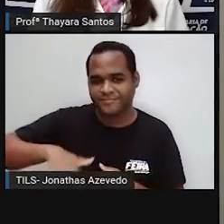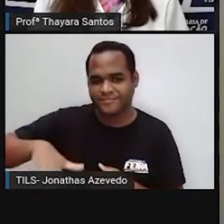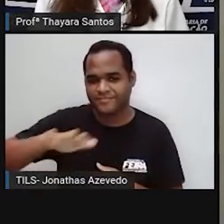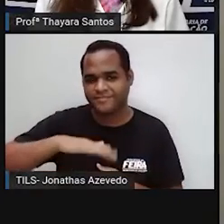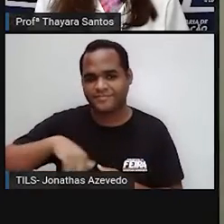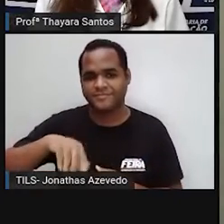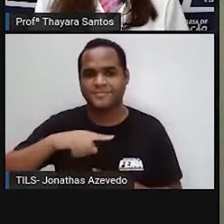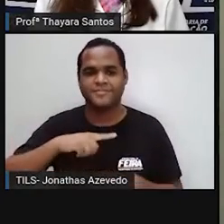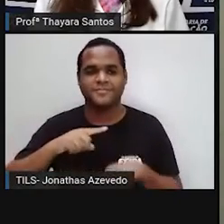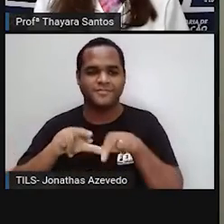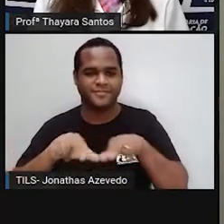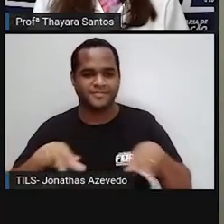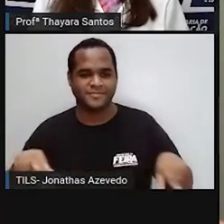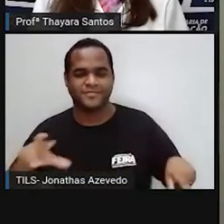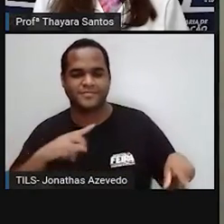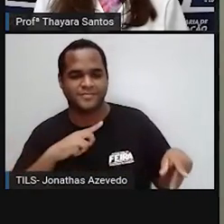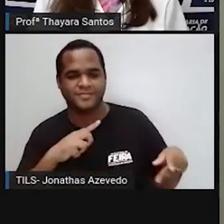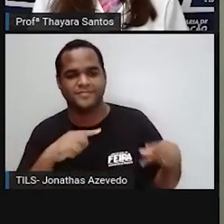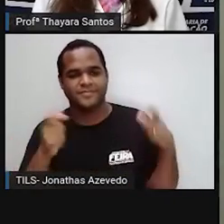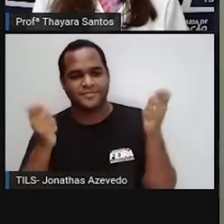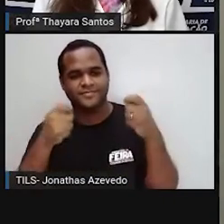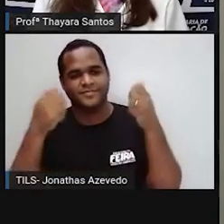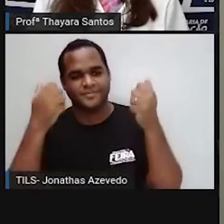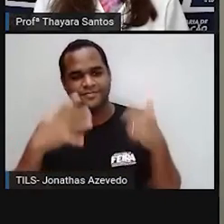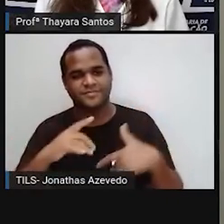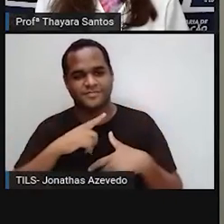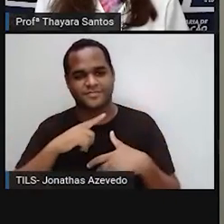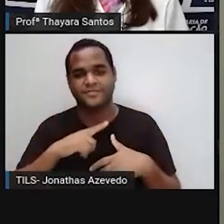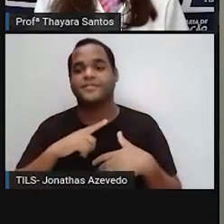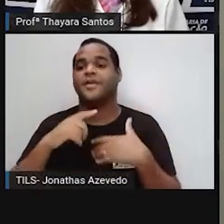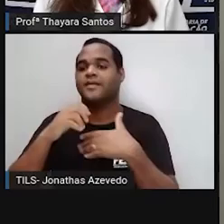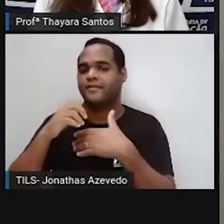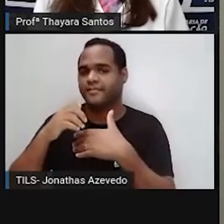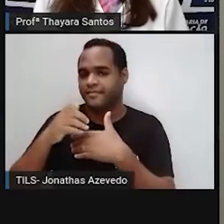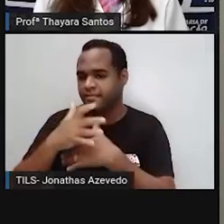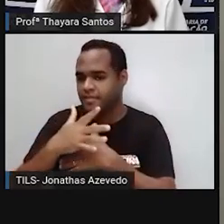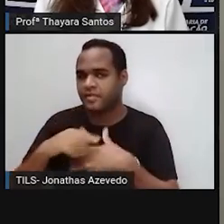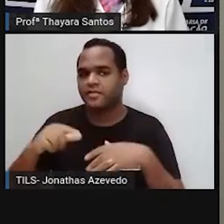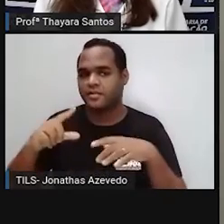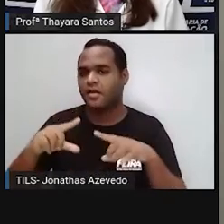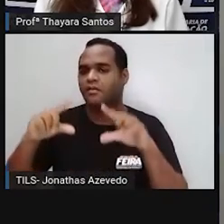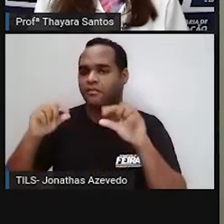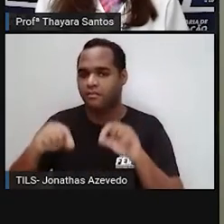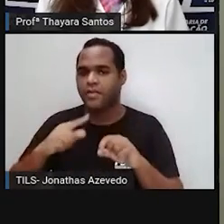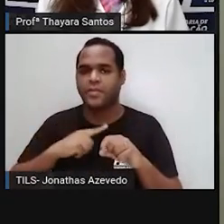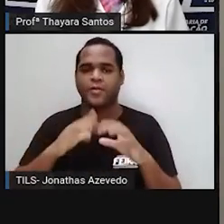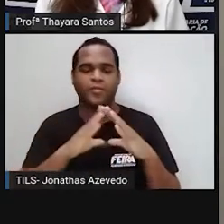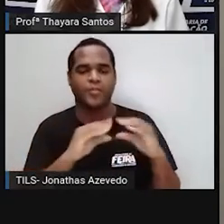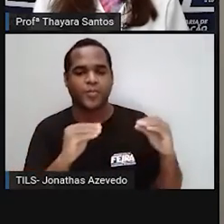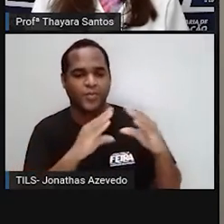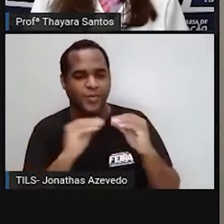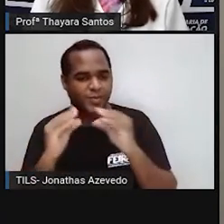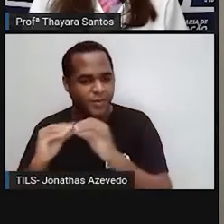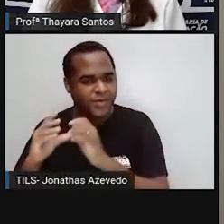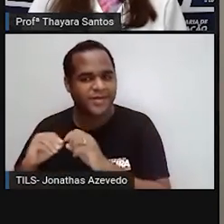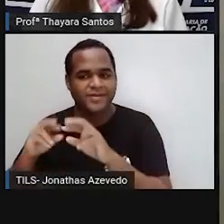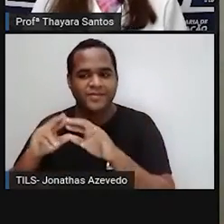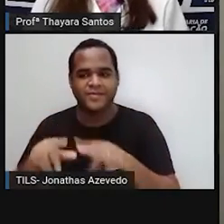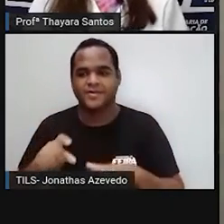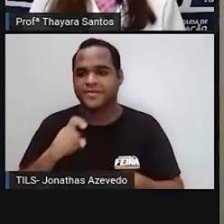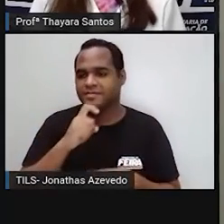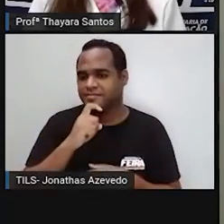tempo, pode ter cidades que vão desaparecer com esse aumento do nível do mar. E derretendo as geleiras,